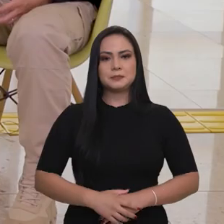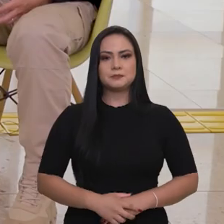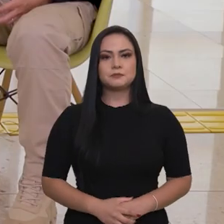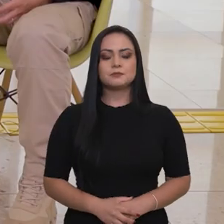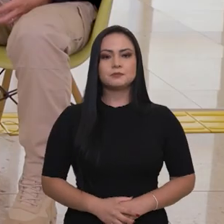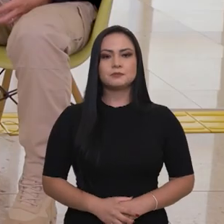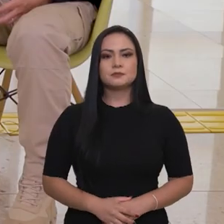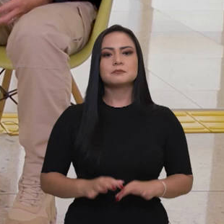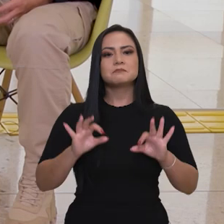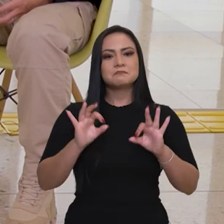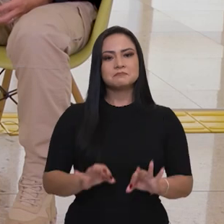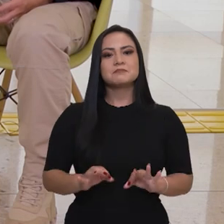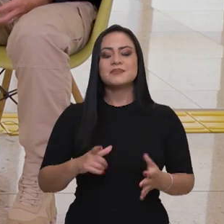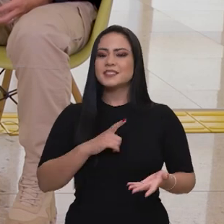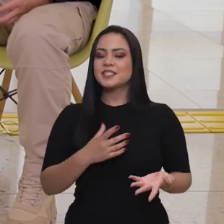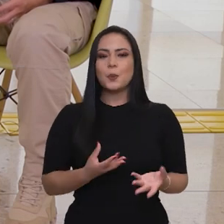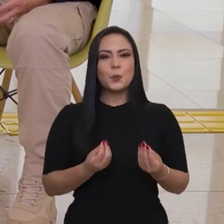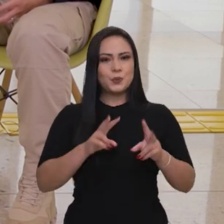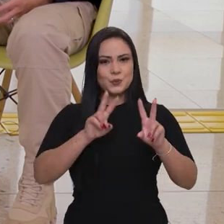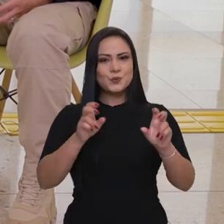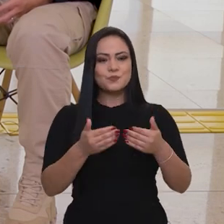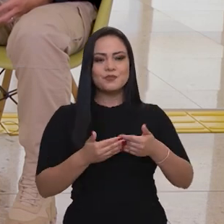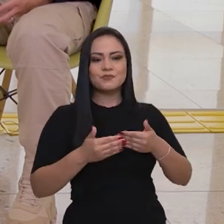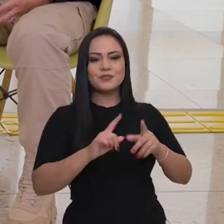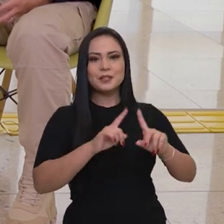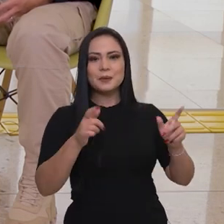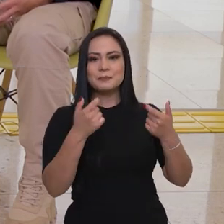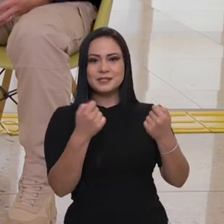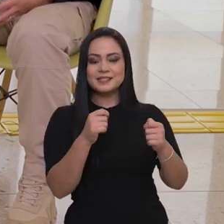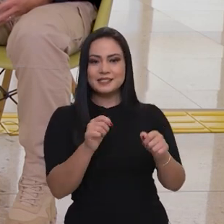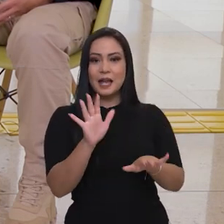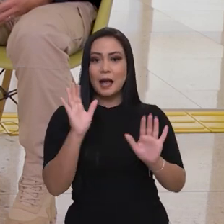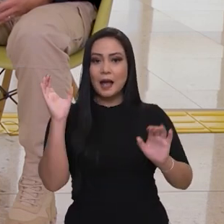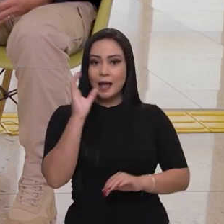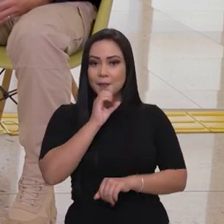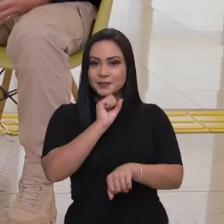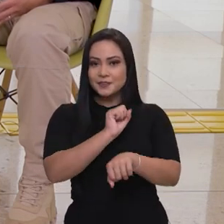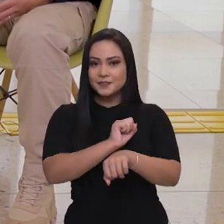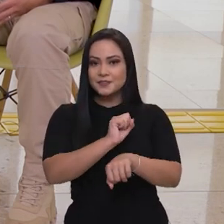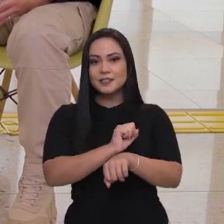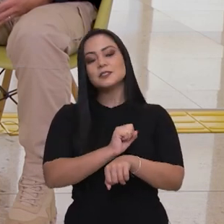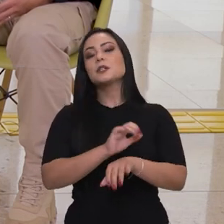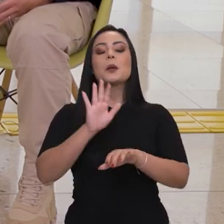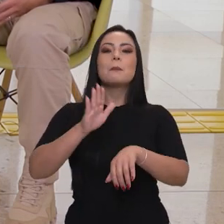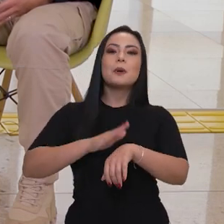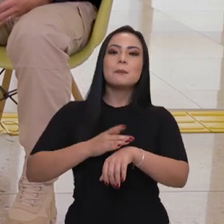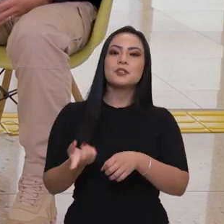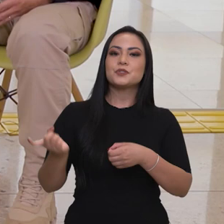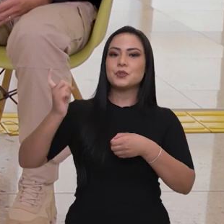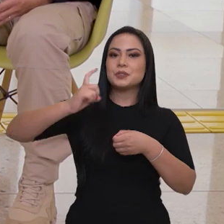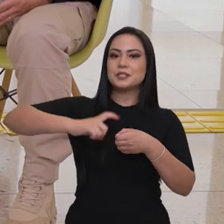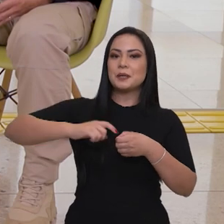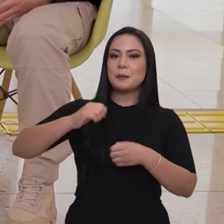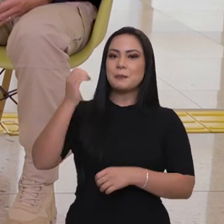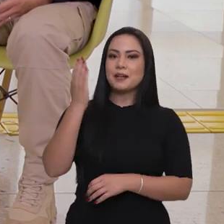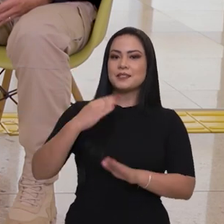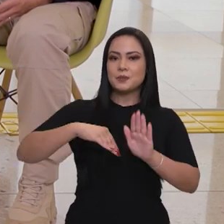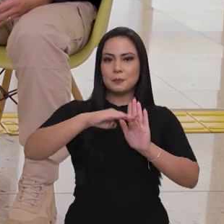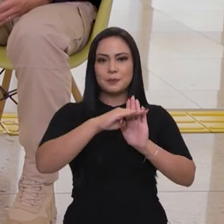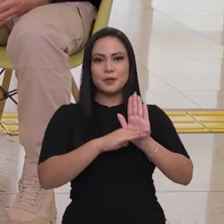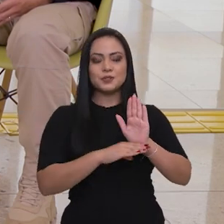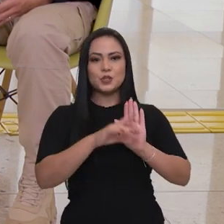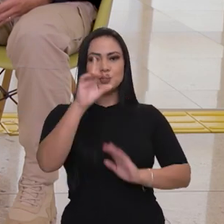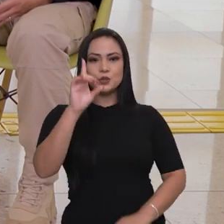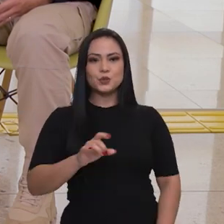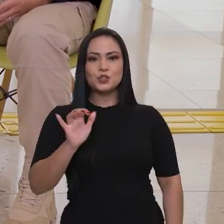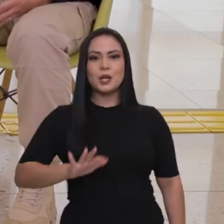brasileiro. Tá certo, a gente tem muito assunto ainda pela frente, mas vamos precisar fazer um rápido intervalo. Em instantes, voltamos aqui no Brasil